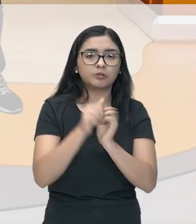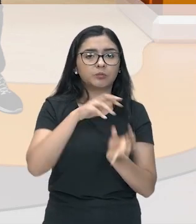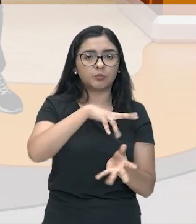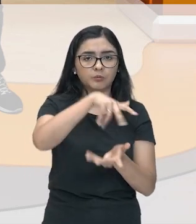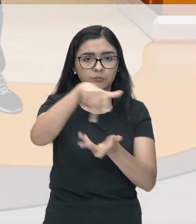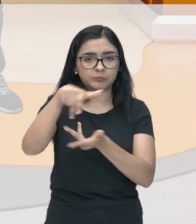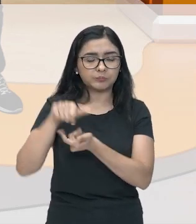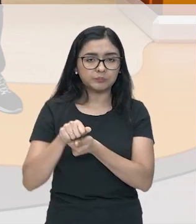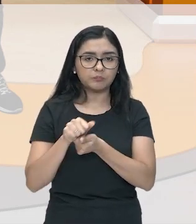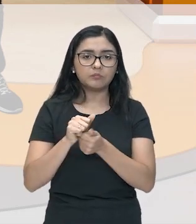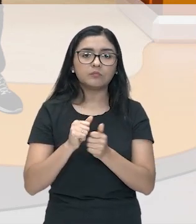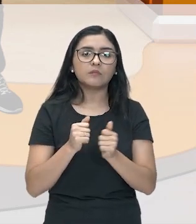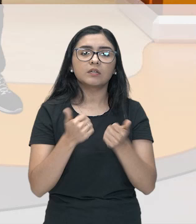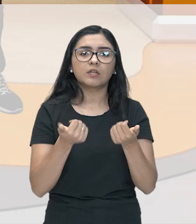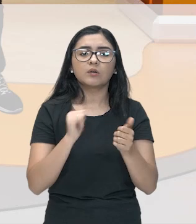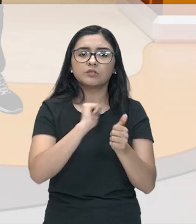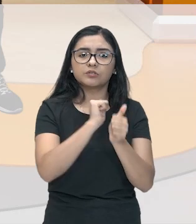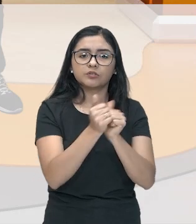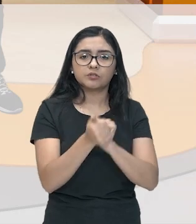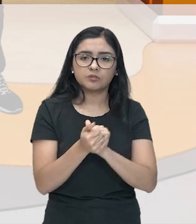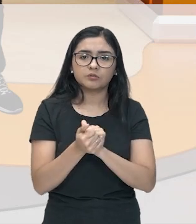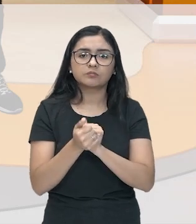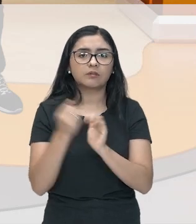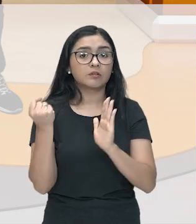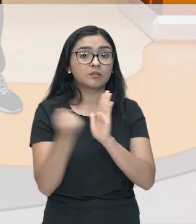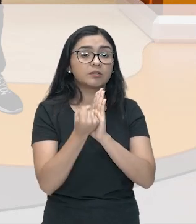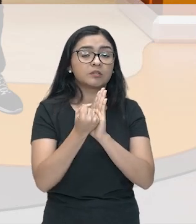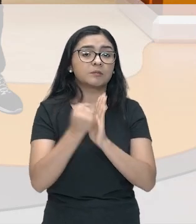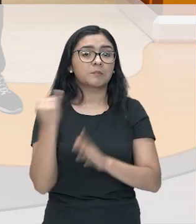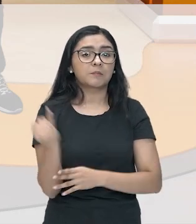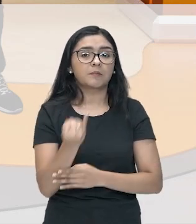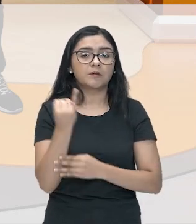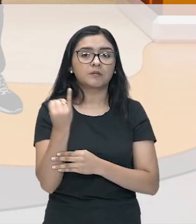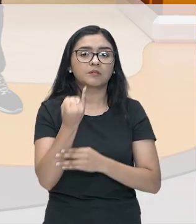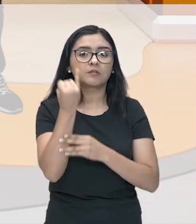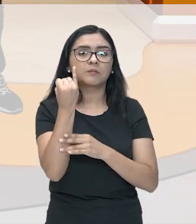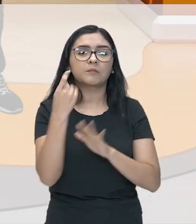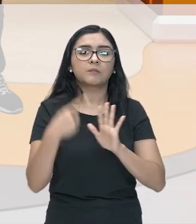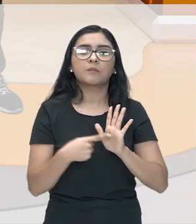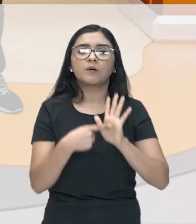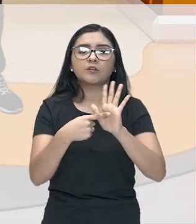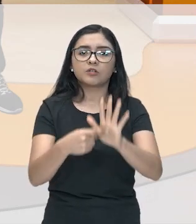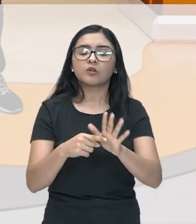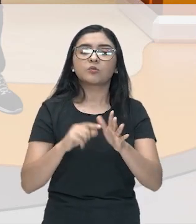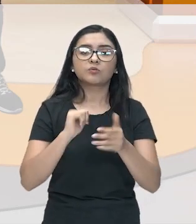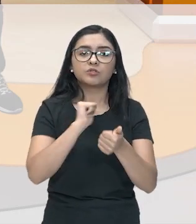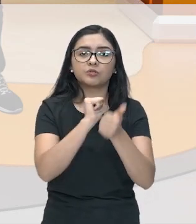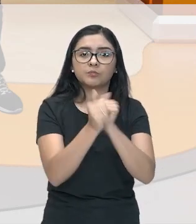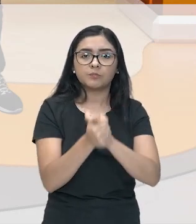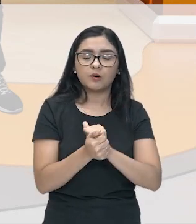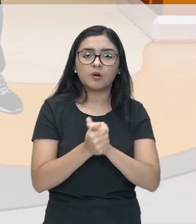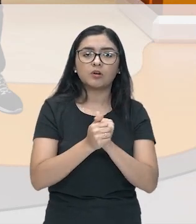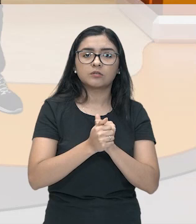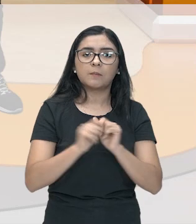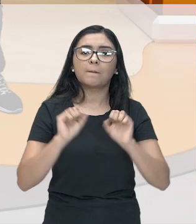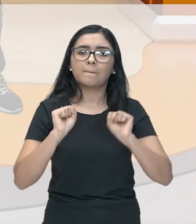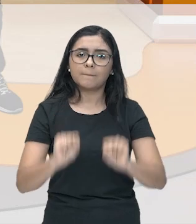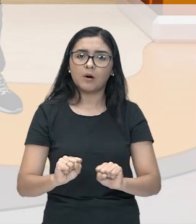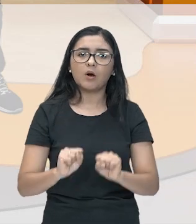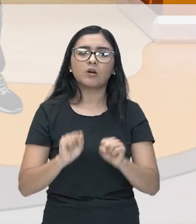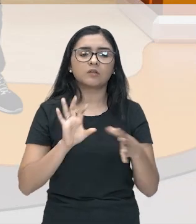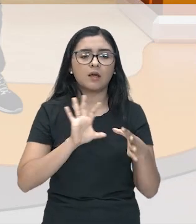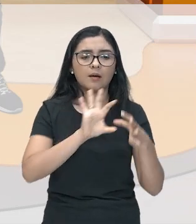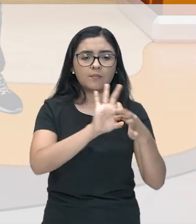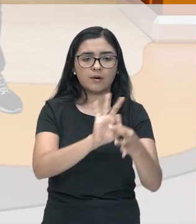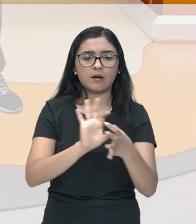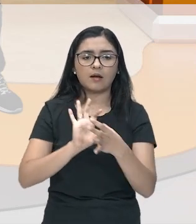Esses jogos são um legado especial que nos mostra como os esportes podem unir pessoas e promover